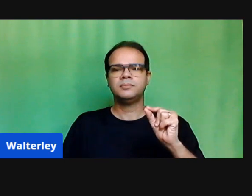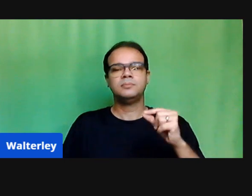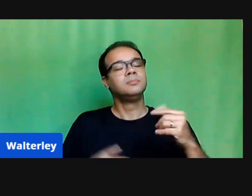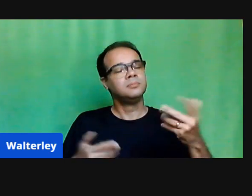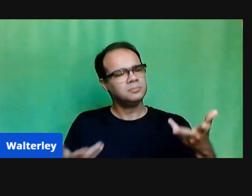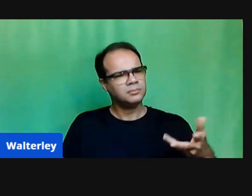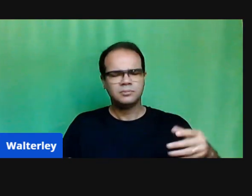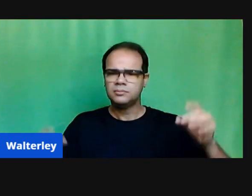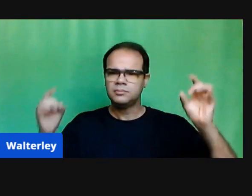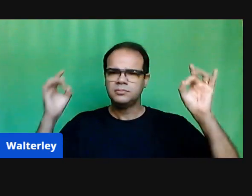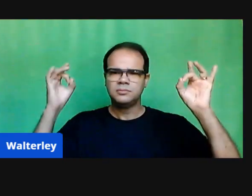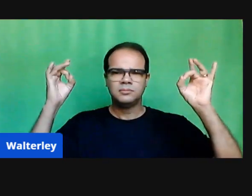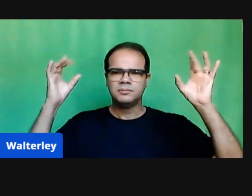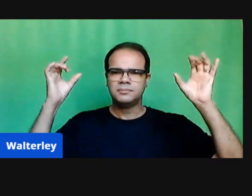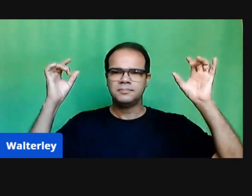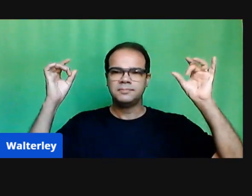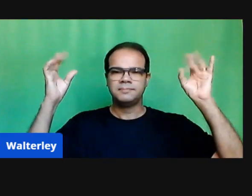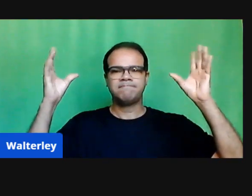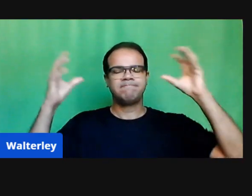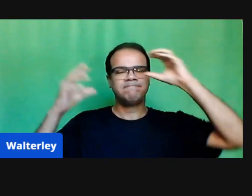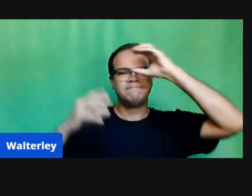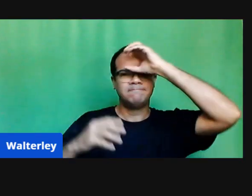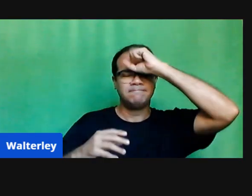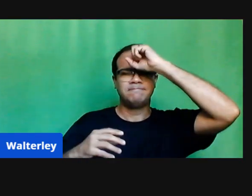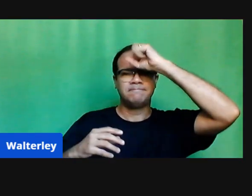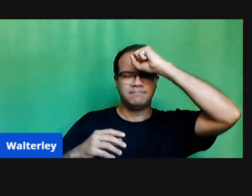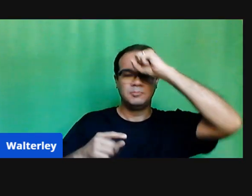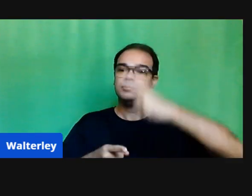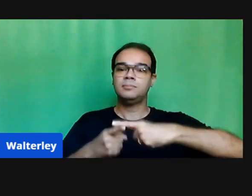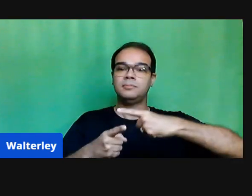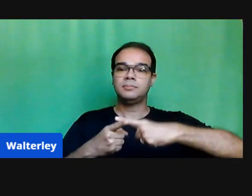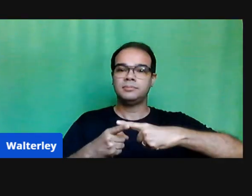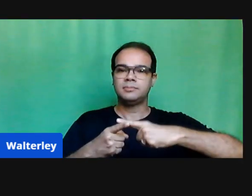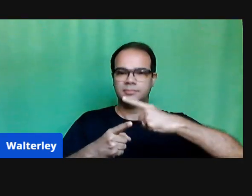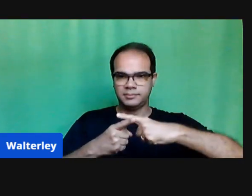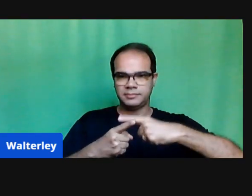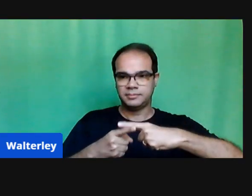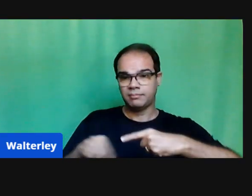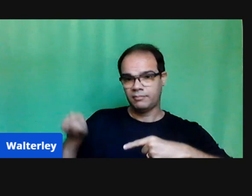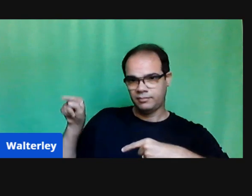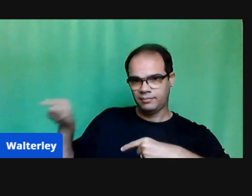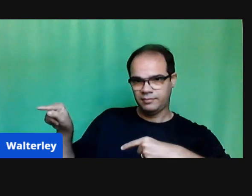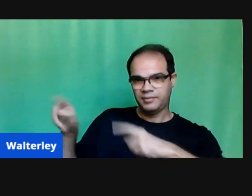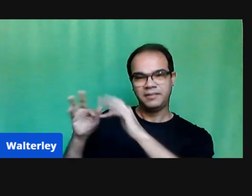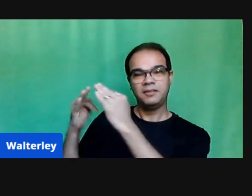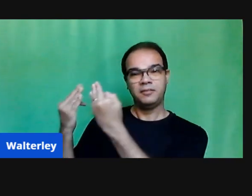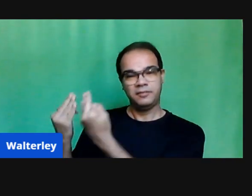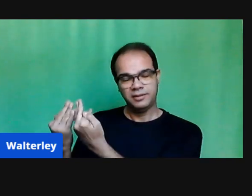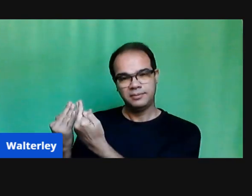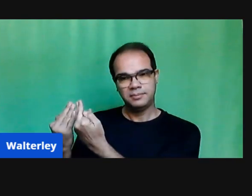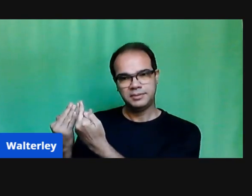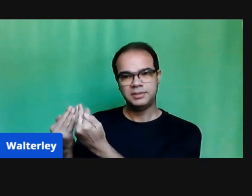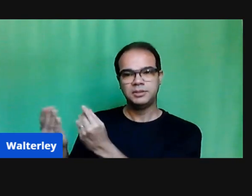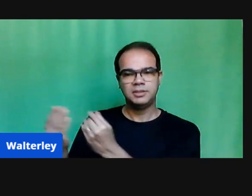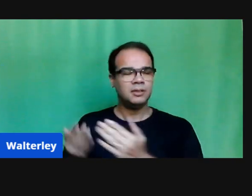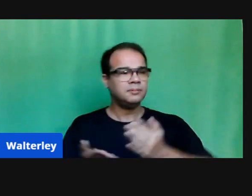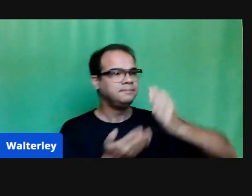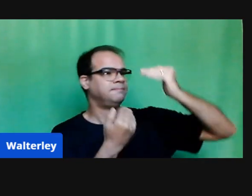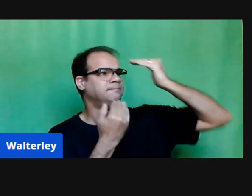aprimorando, mas a gente recebe um retorno muito satisfatório das nossas famílias.